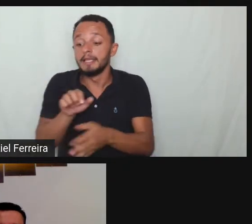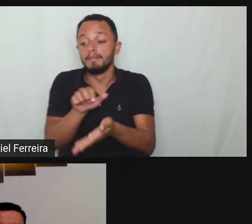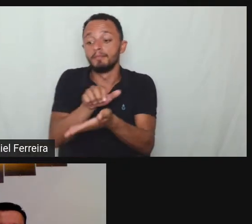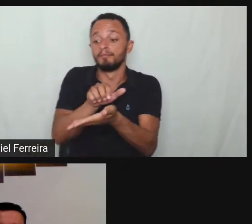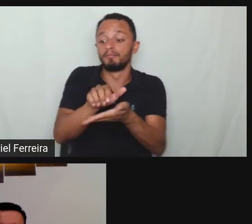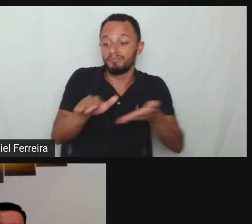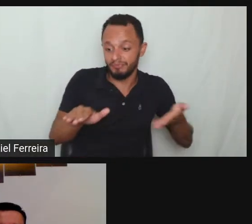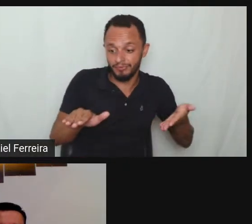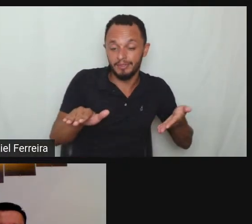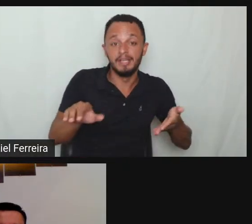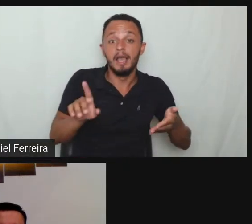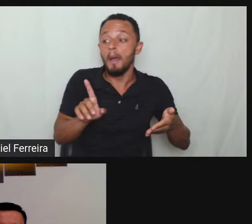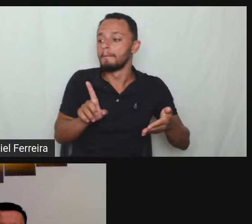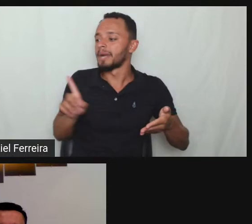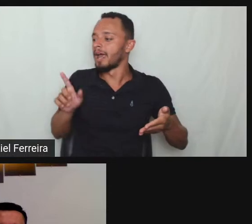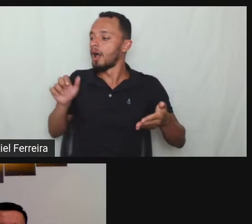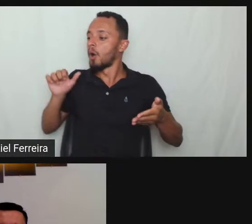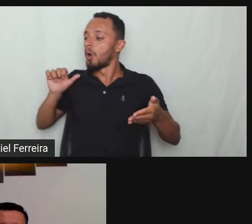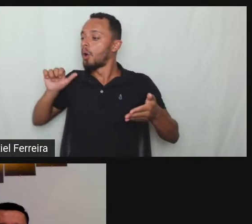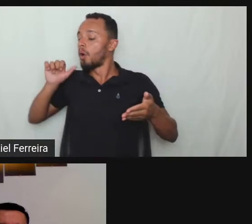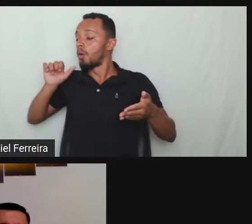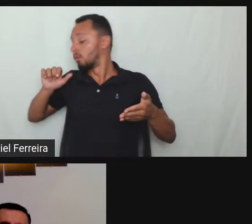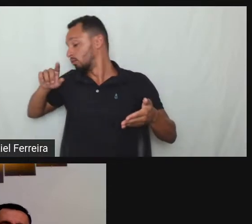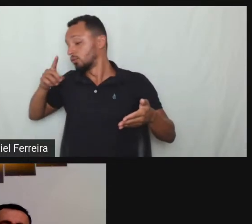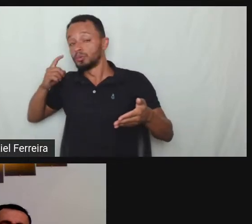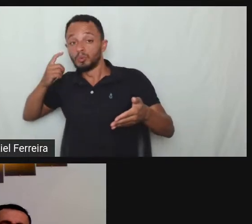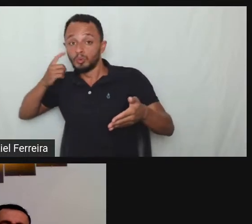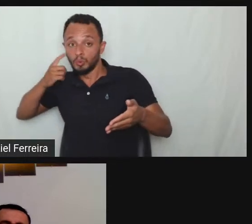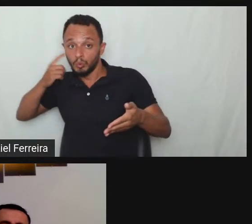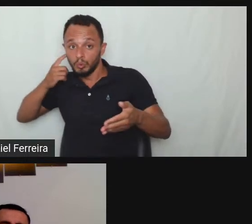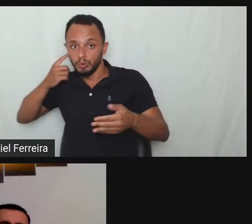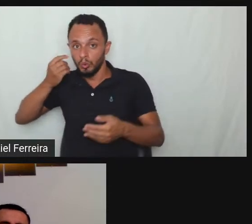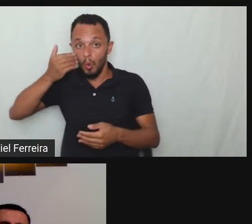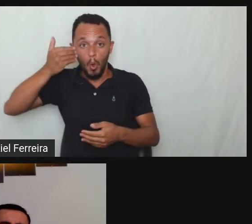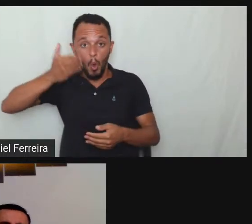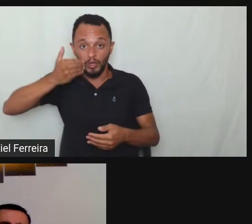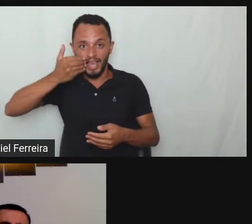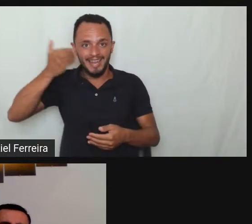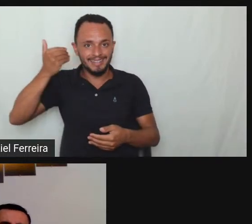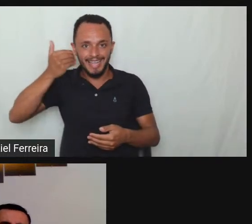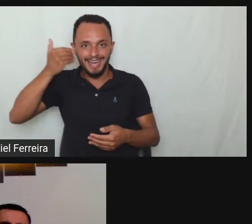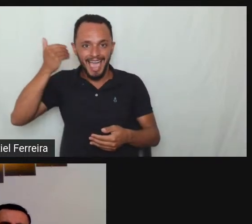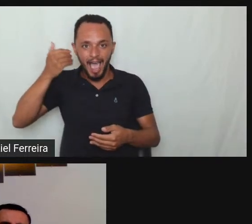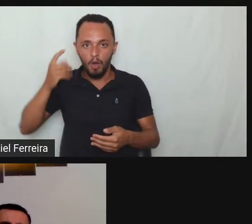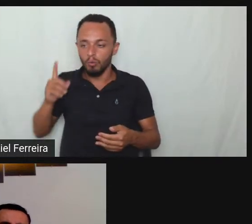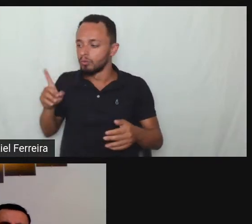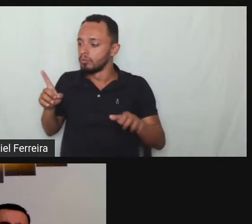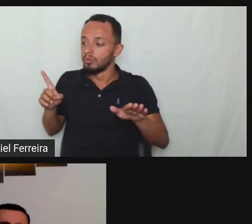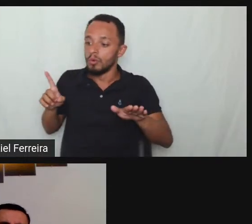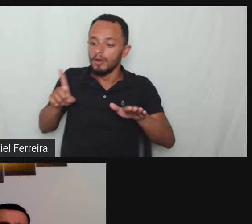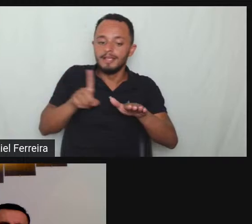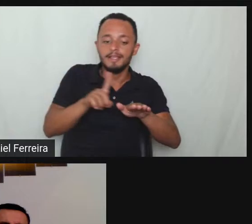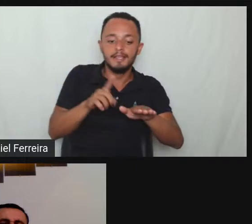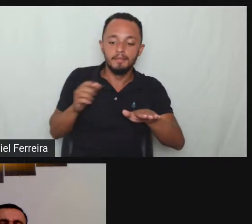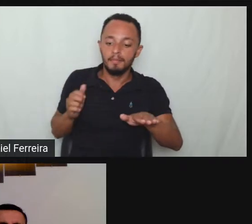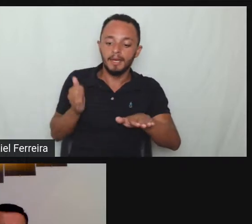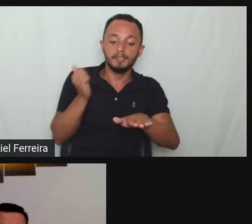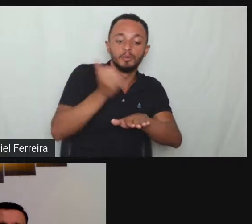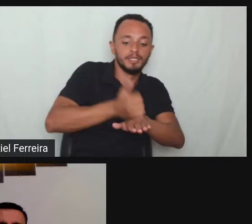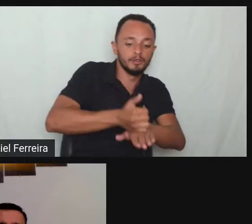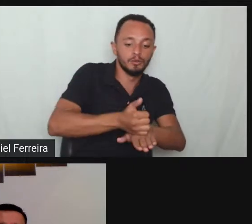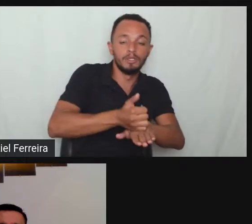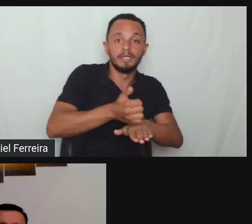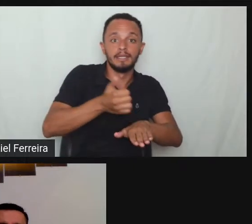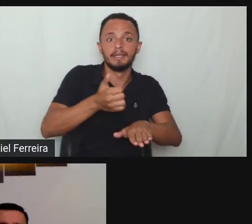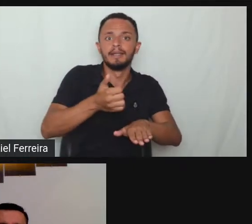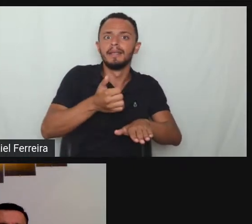com qualificação então a gente conseguiu demonstrar também que tinha uma paridade grande em